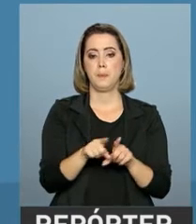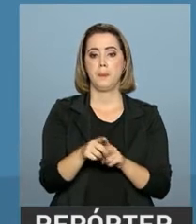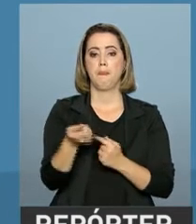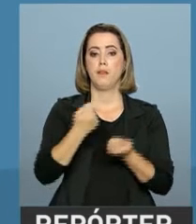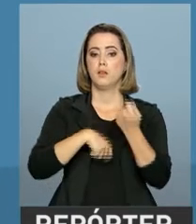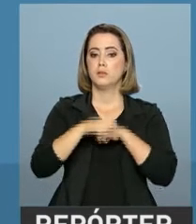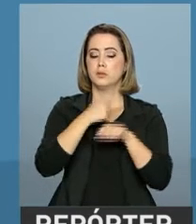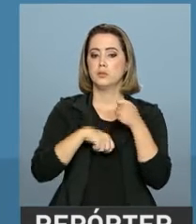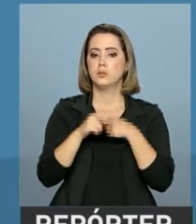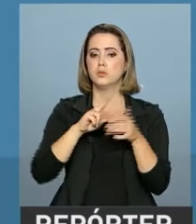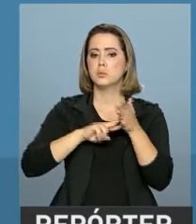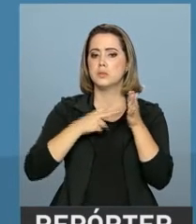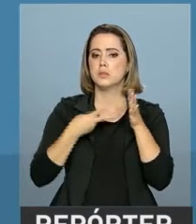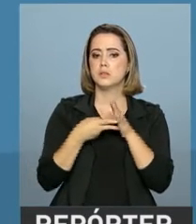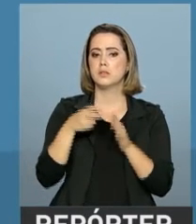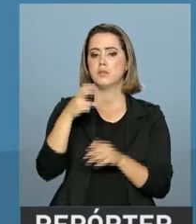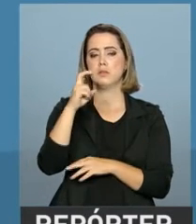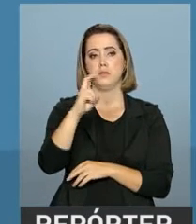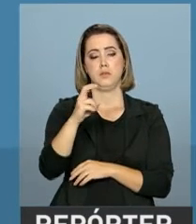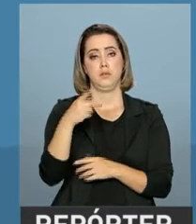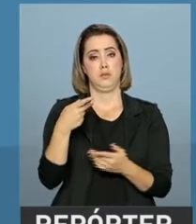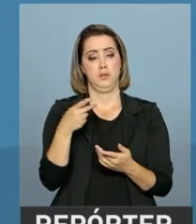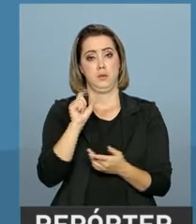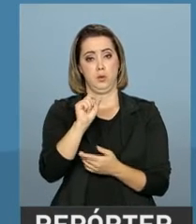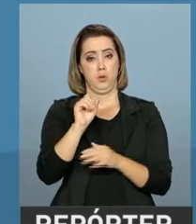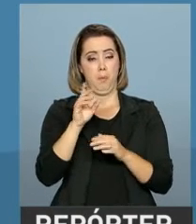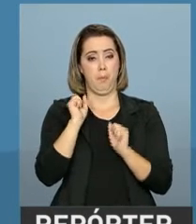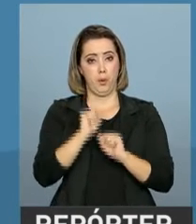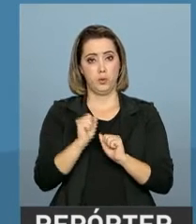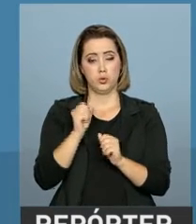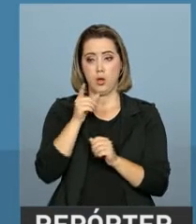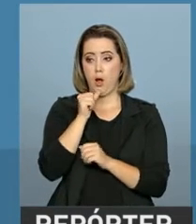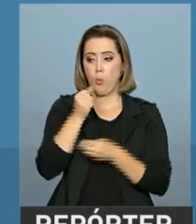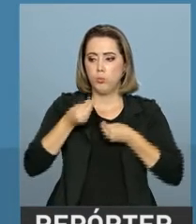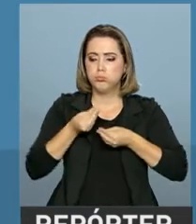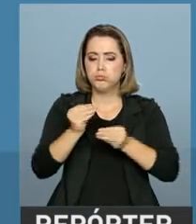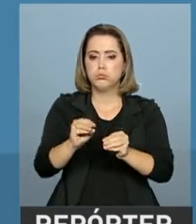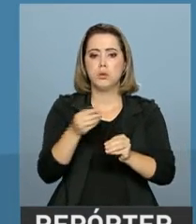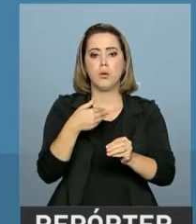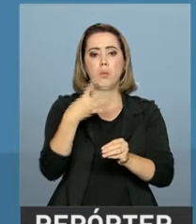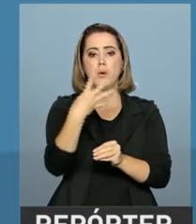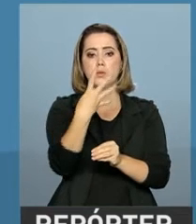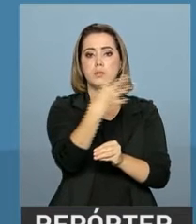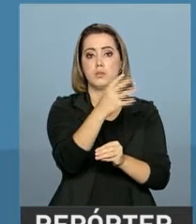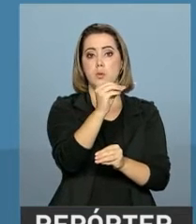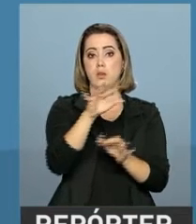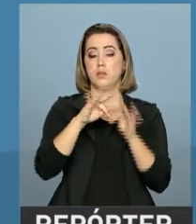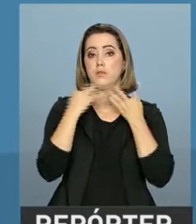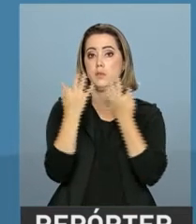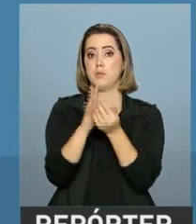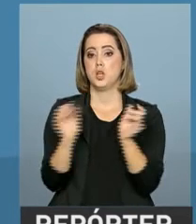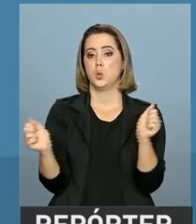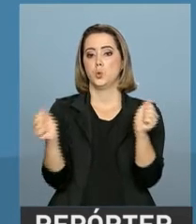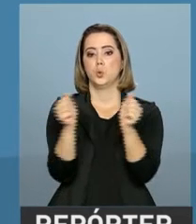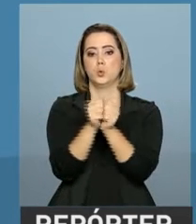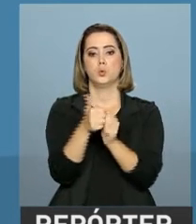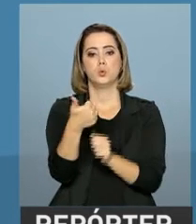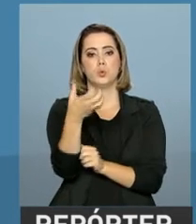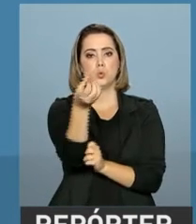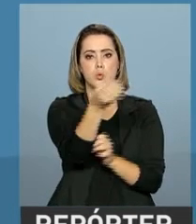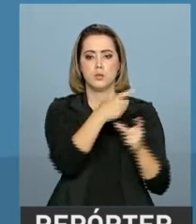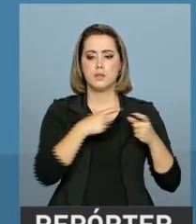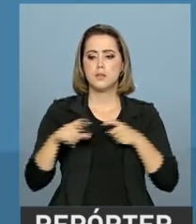economizada conseguiria abastecer diariamente cerca de 440 famílias. Juntos, os 16